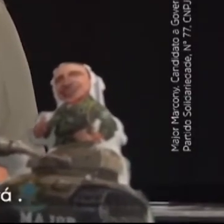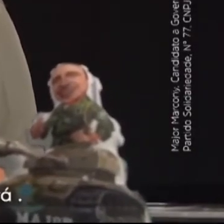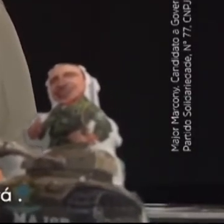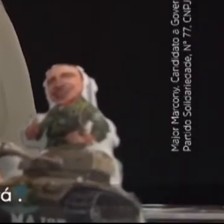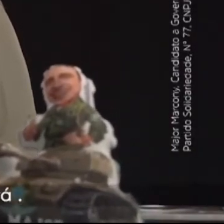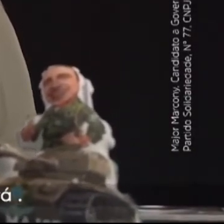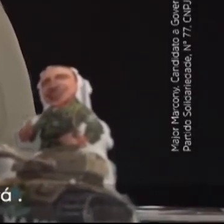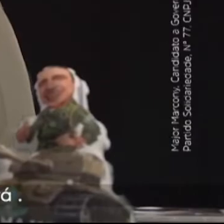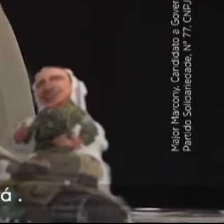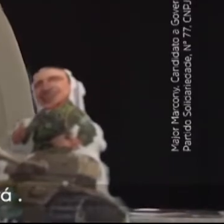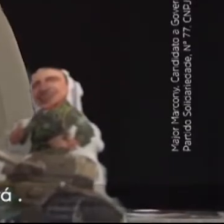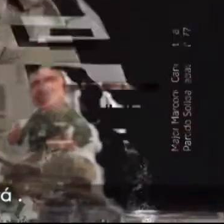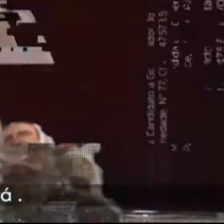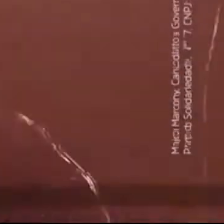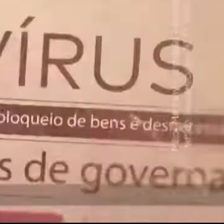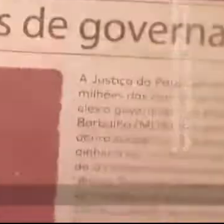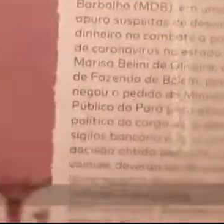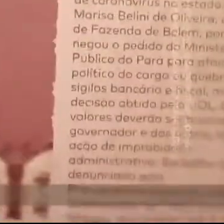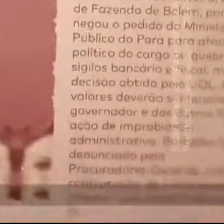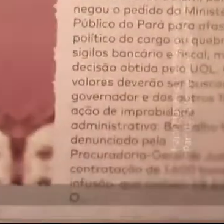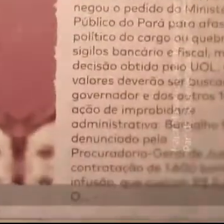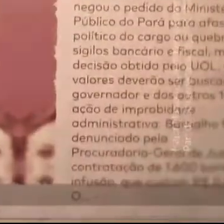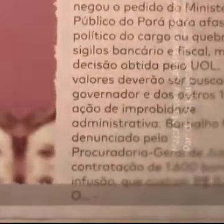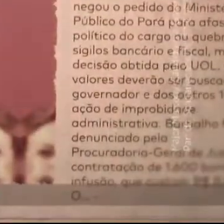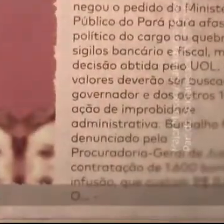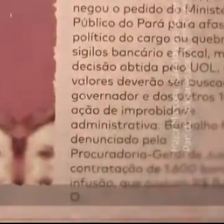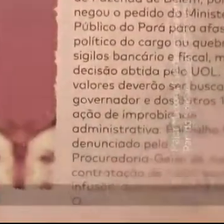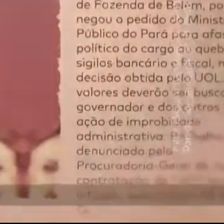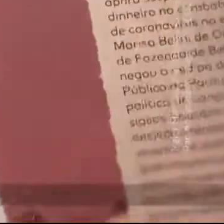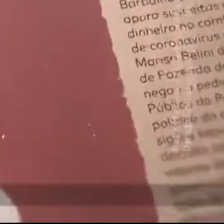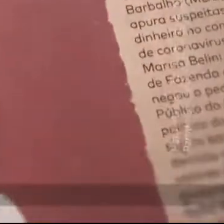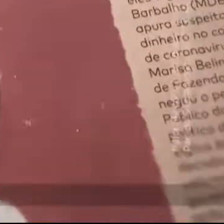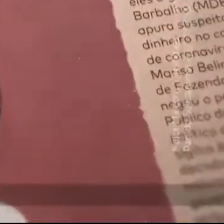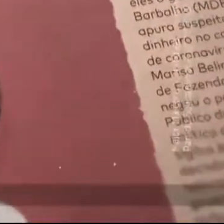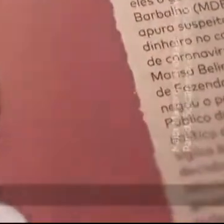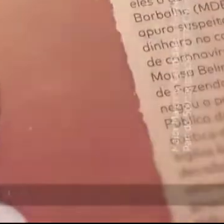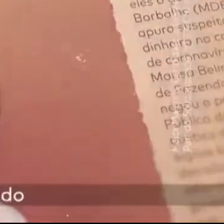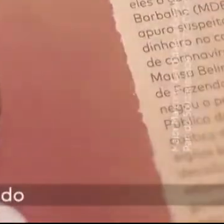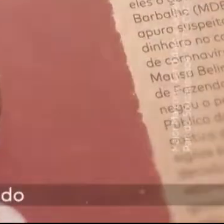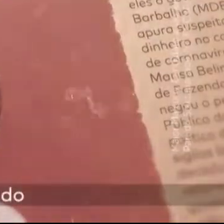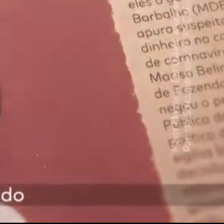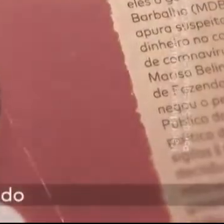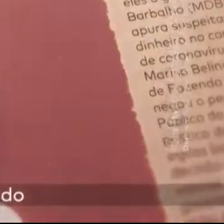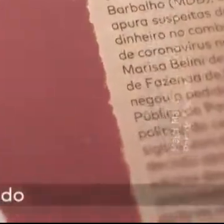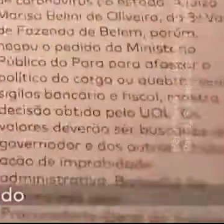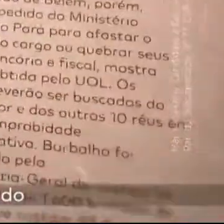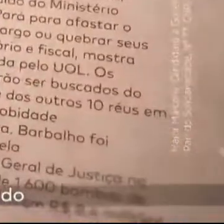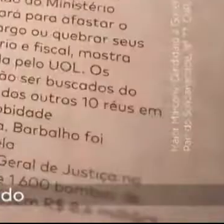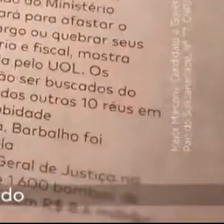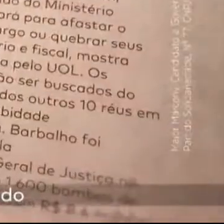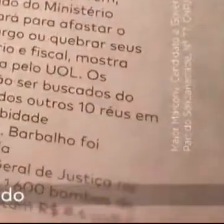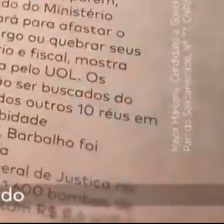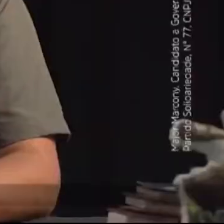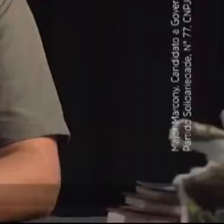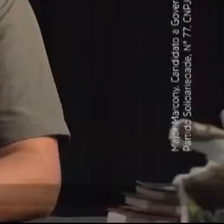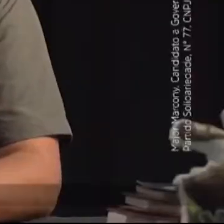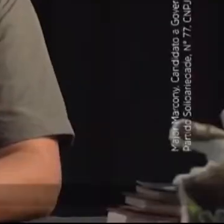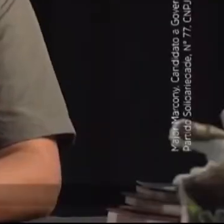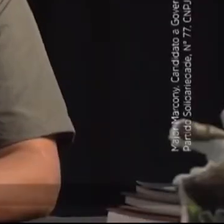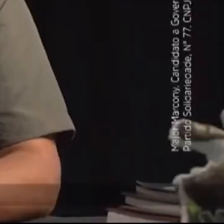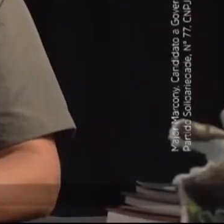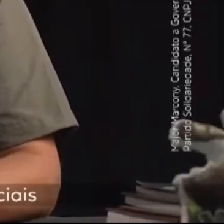meu nome à disposição do meu povo do Pará. Eu tenho coragem para enfrentar essa quadrilha que está destruindo o nosso Estado.